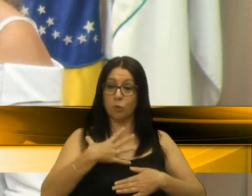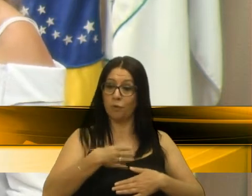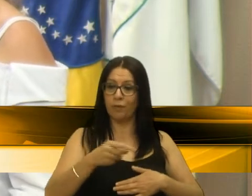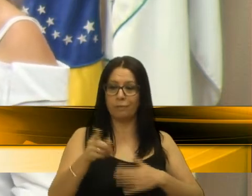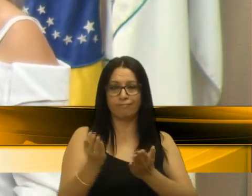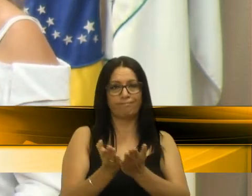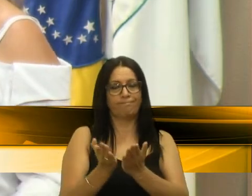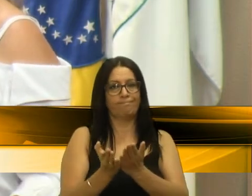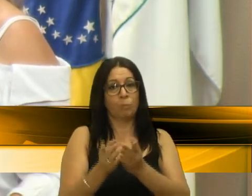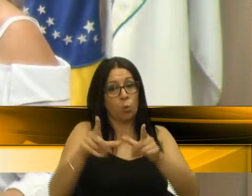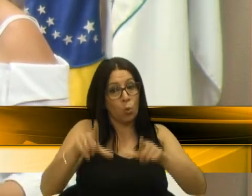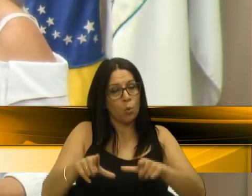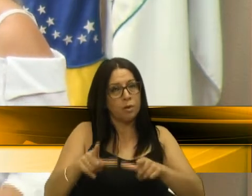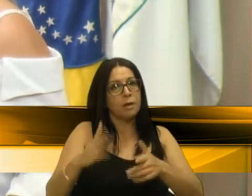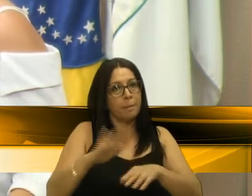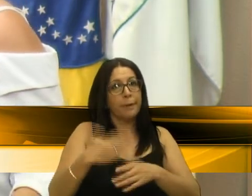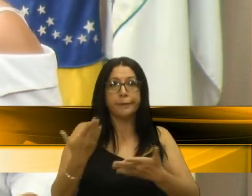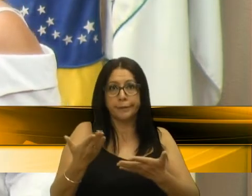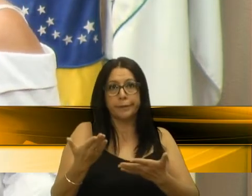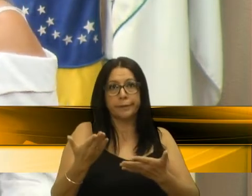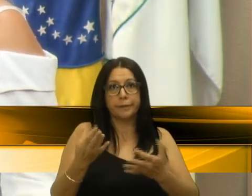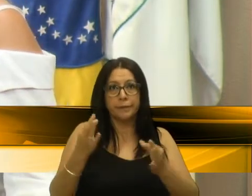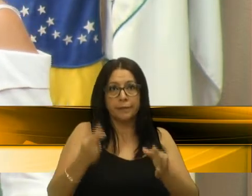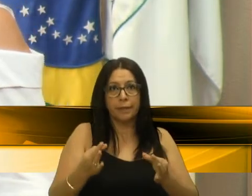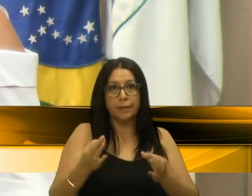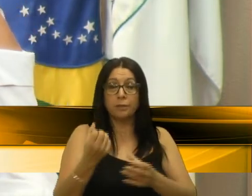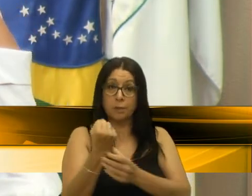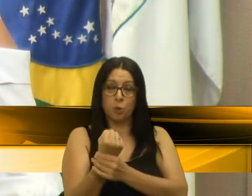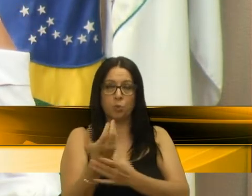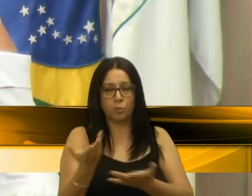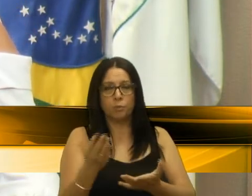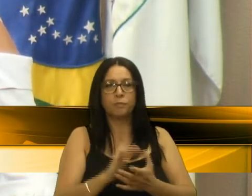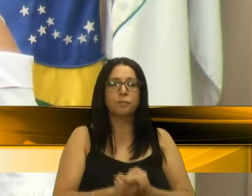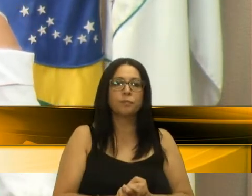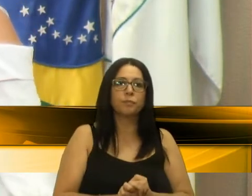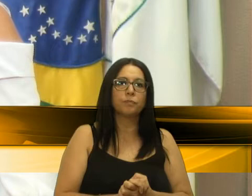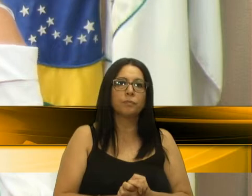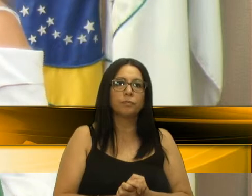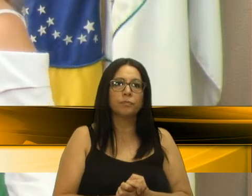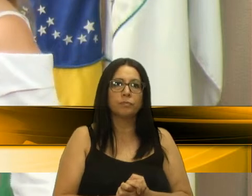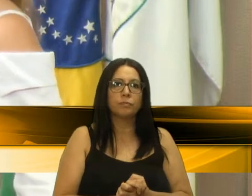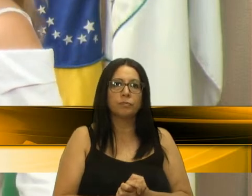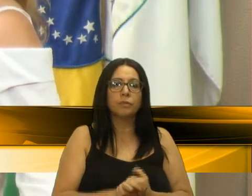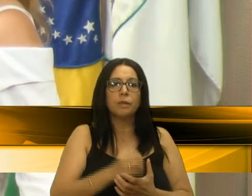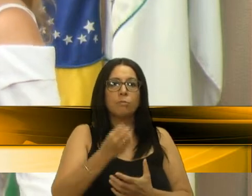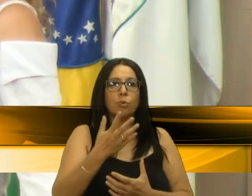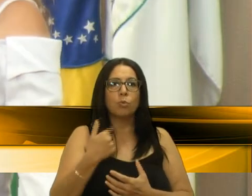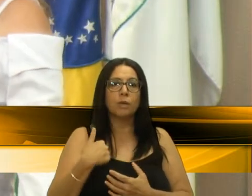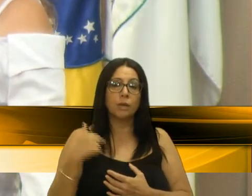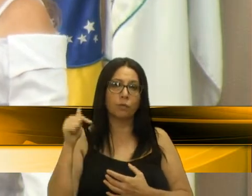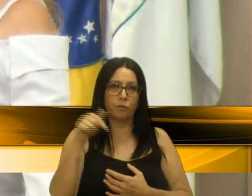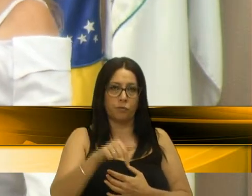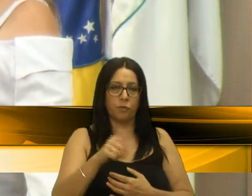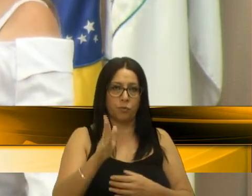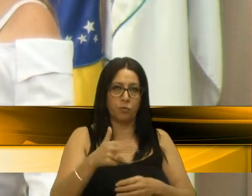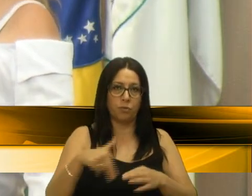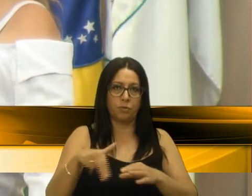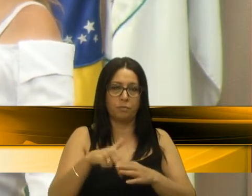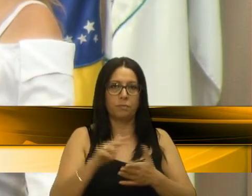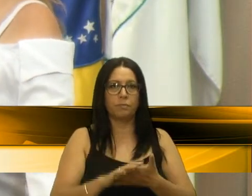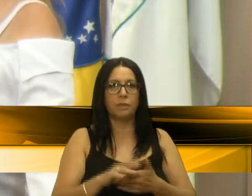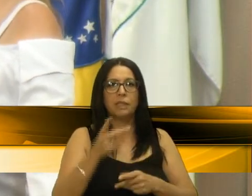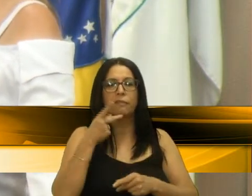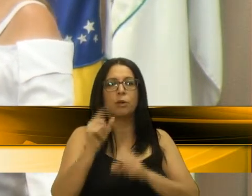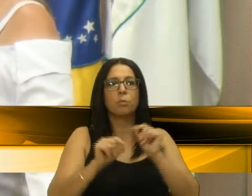estudando em um local mais salubre, vamos dizer assim. Bom, o que me traz hoje então à tribuna é